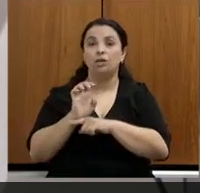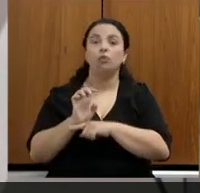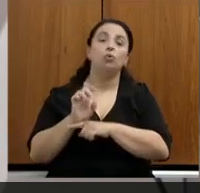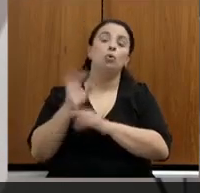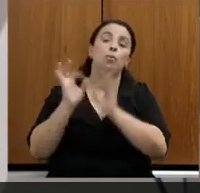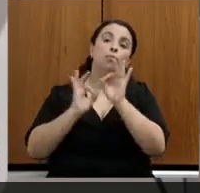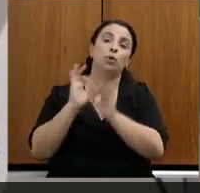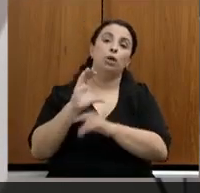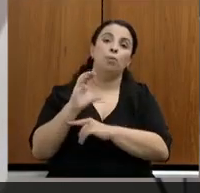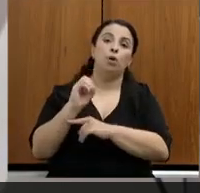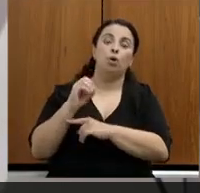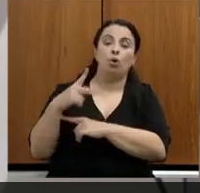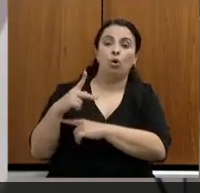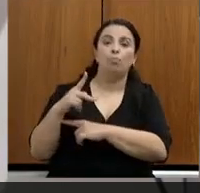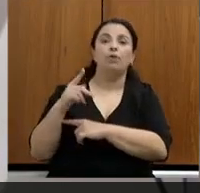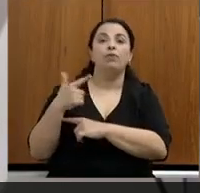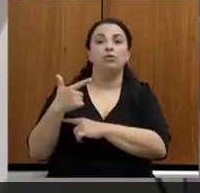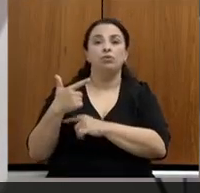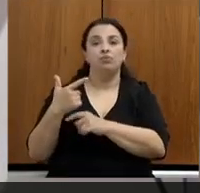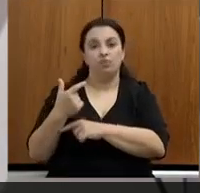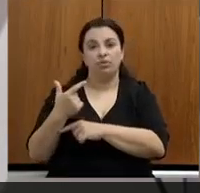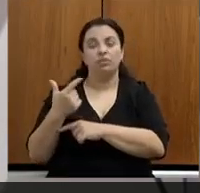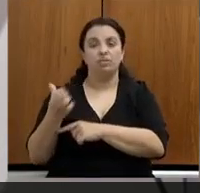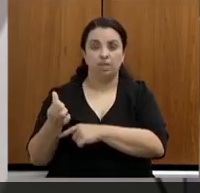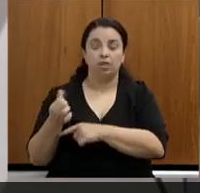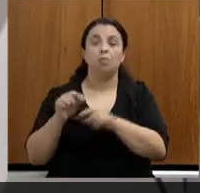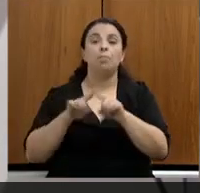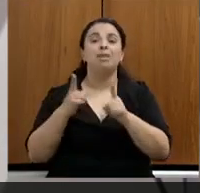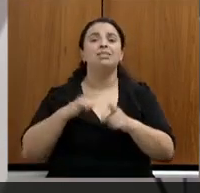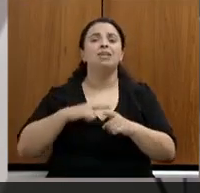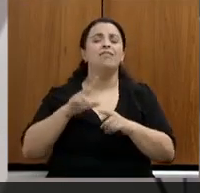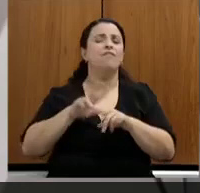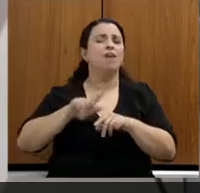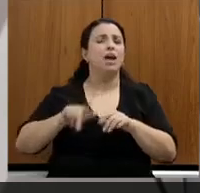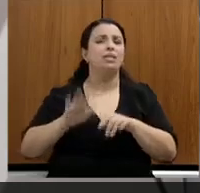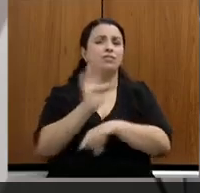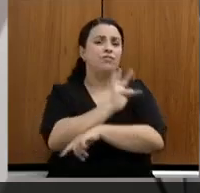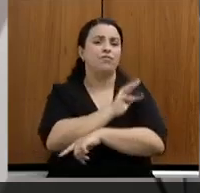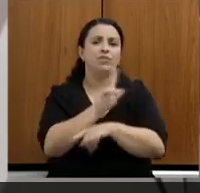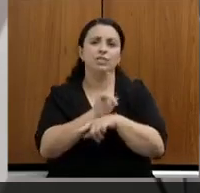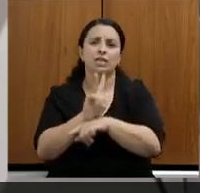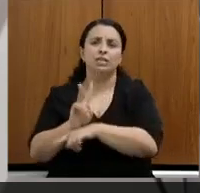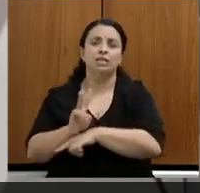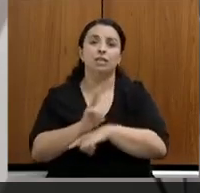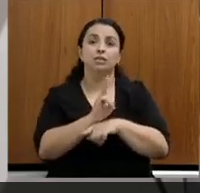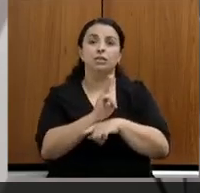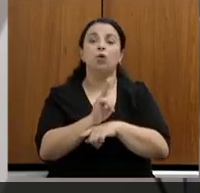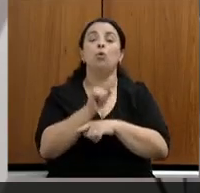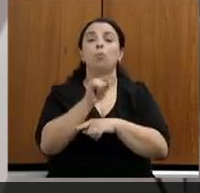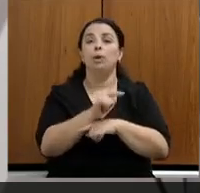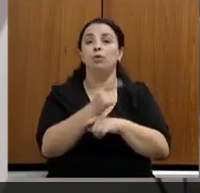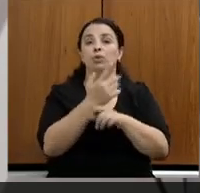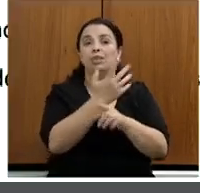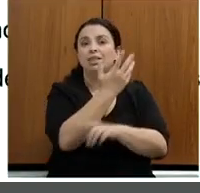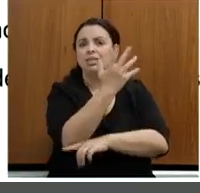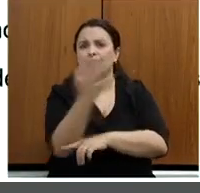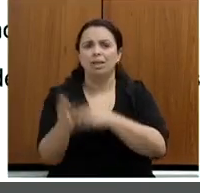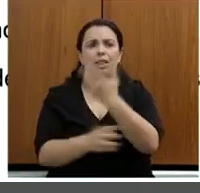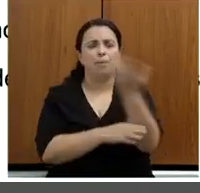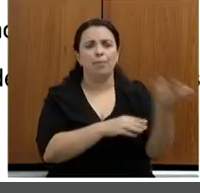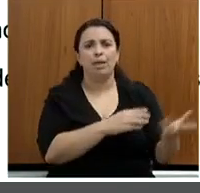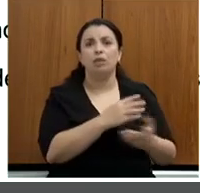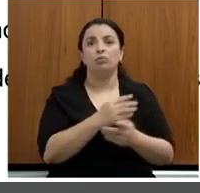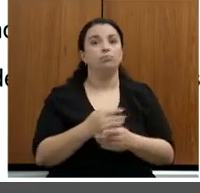diversas fiscalizações com foco ao combate ao desmatamento irregular no Estado de Minas Gerais, aí está